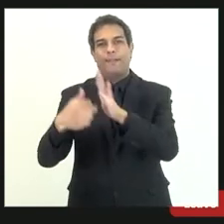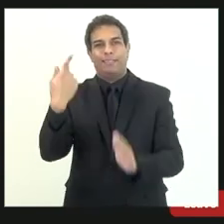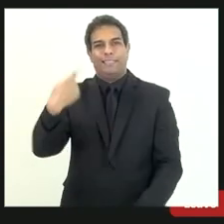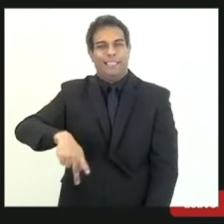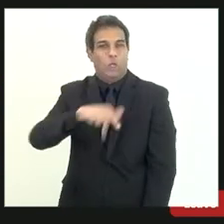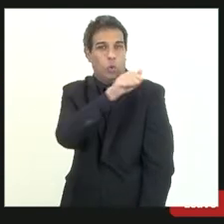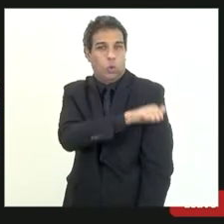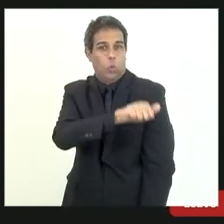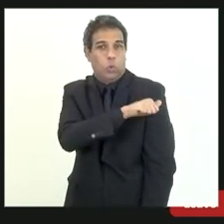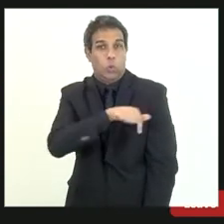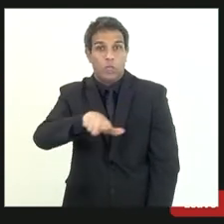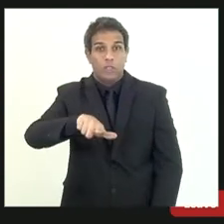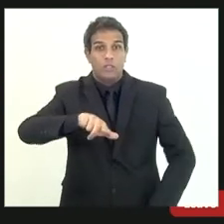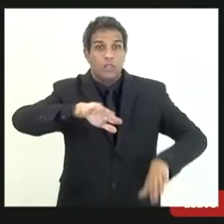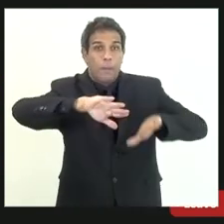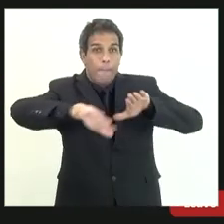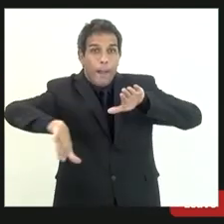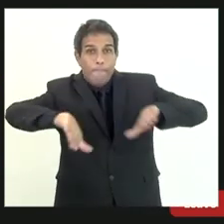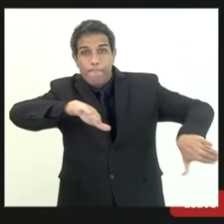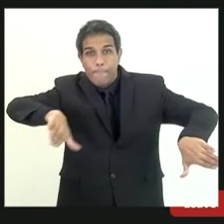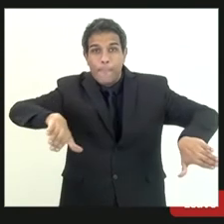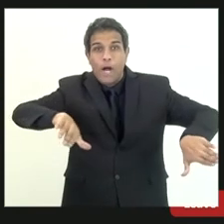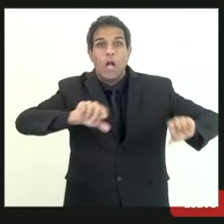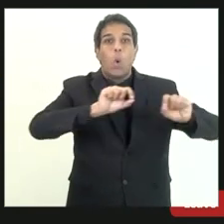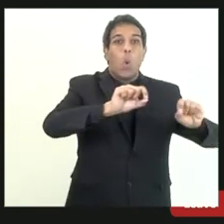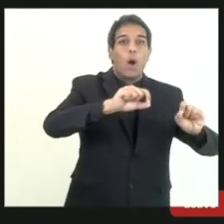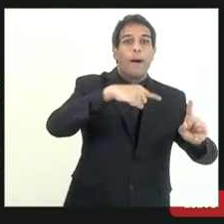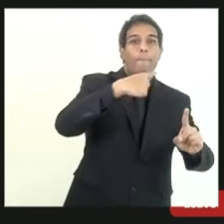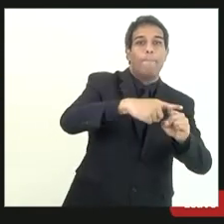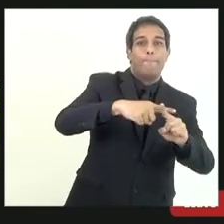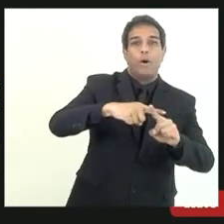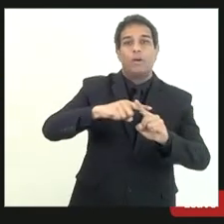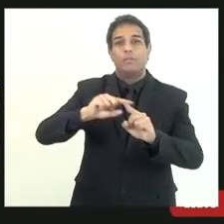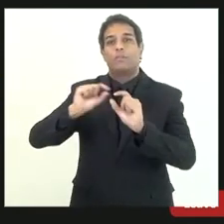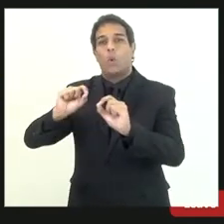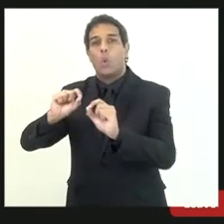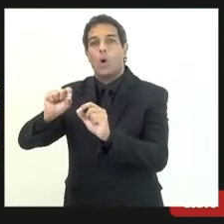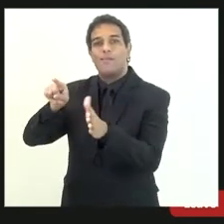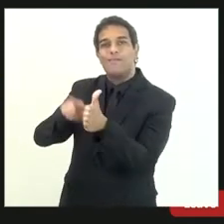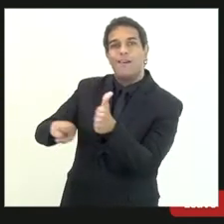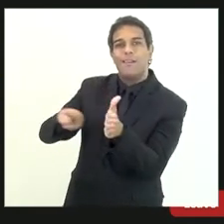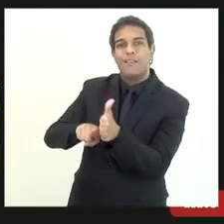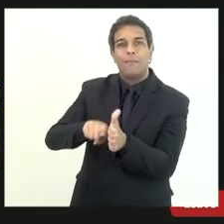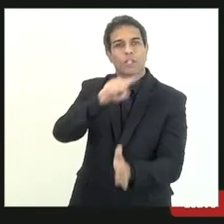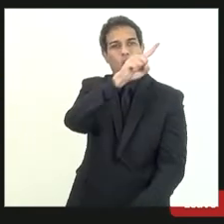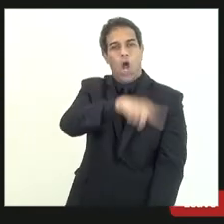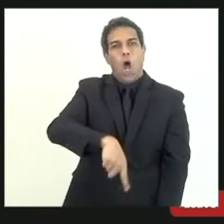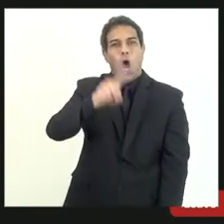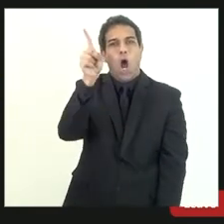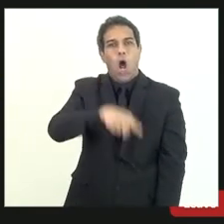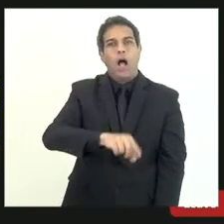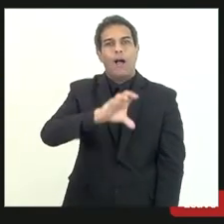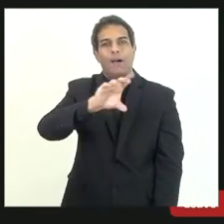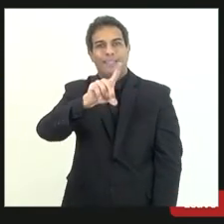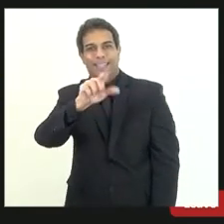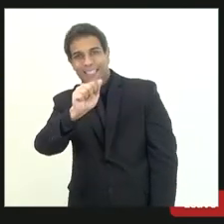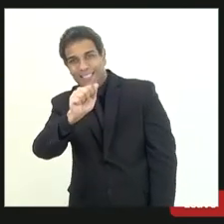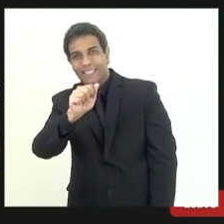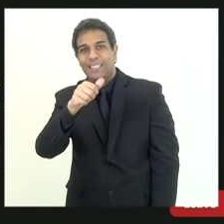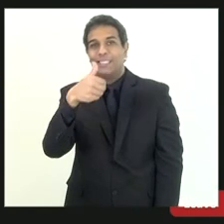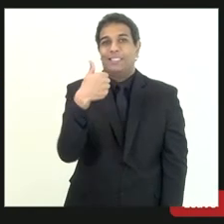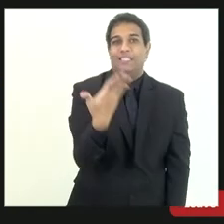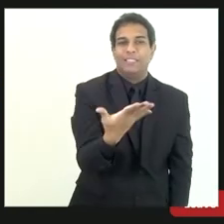essa separação do joio do trigo por mais que ela não implique no cancelamento da CDA como eu tive a